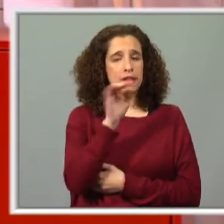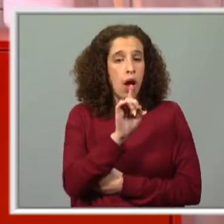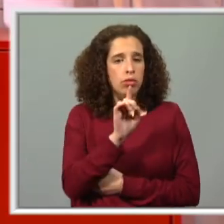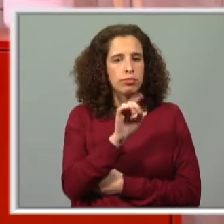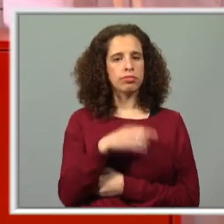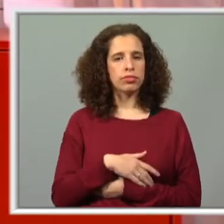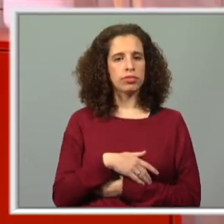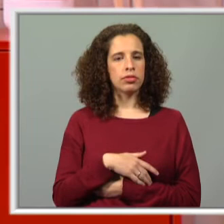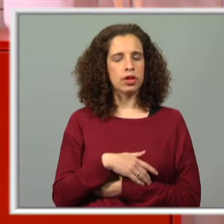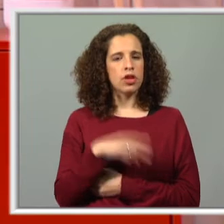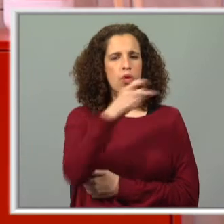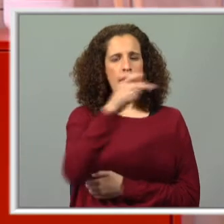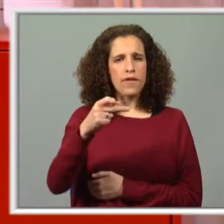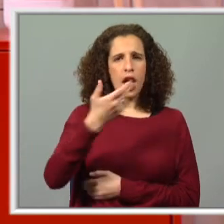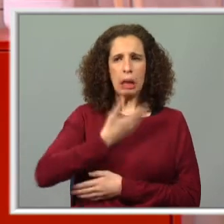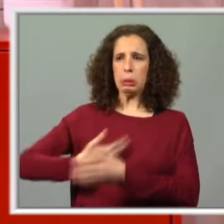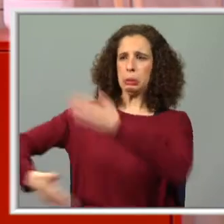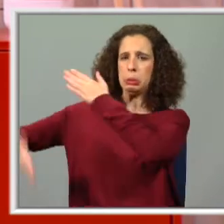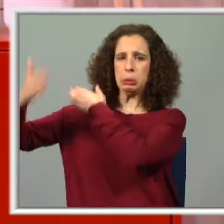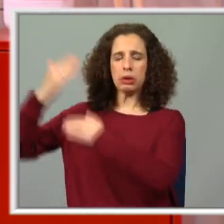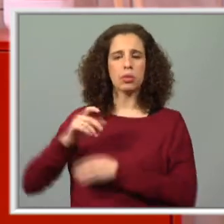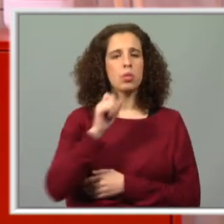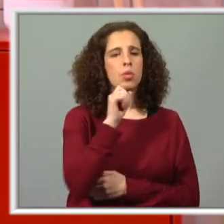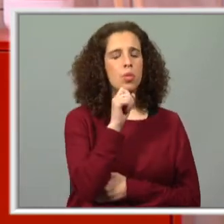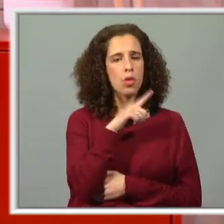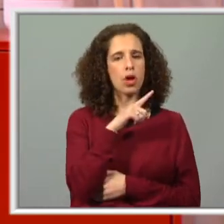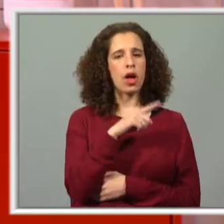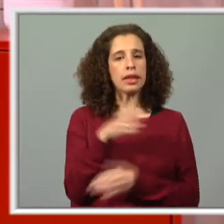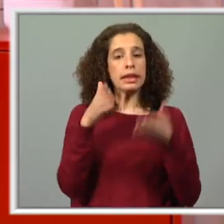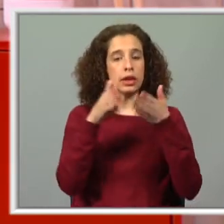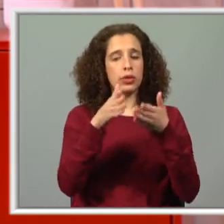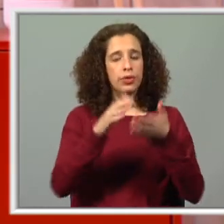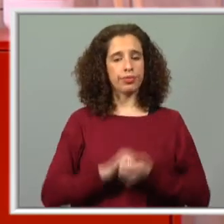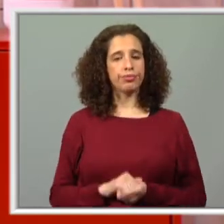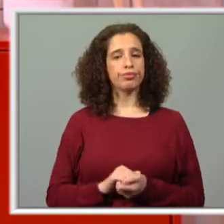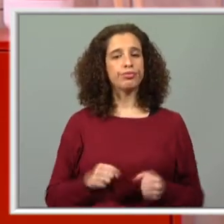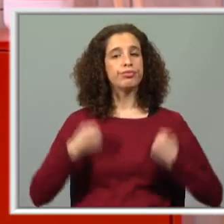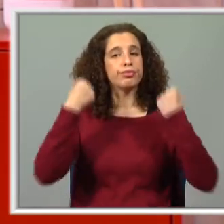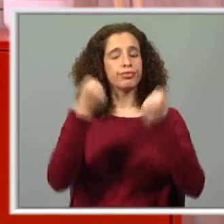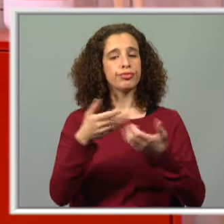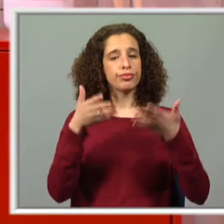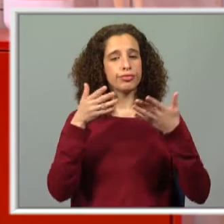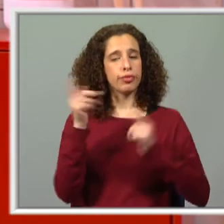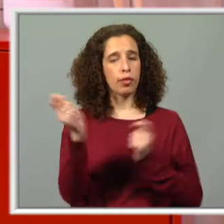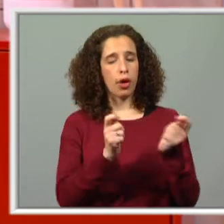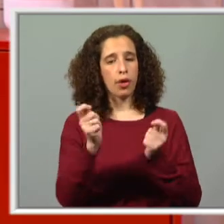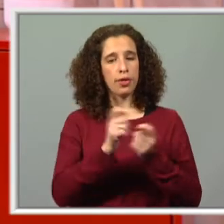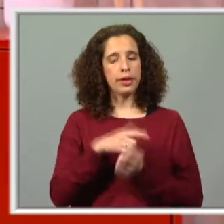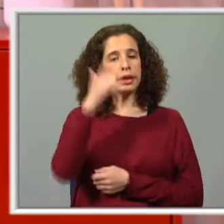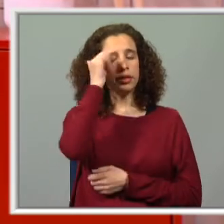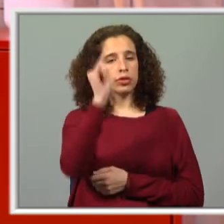sabem uma coisa, já é uma lenga-lenga muito antiga e que pode dar muita ajuda. Conseguimos então organizar as nossas